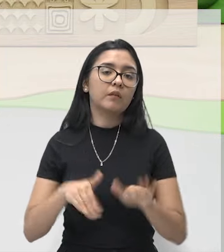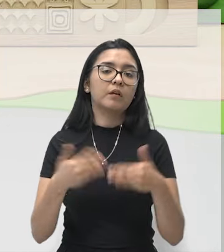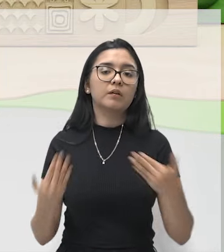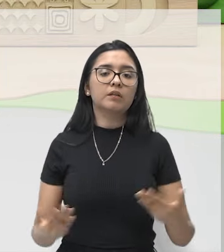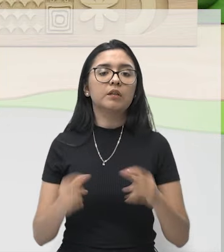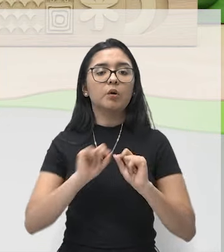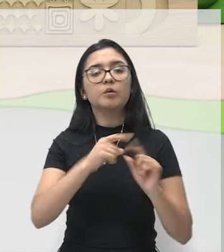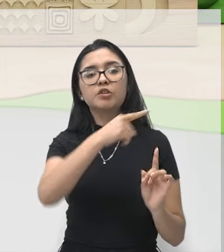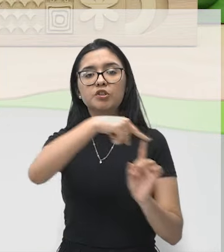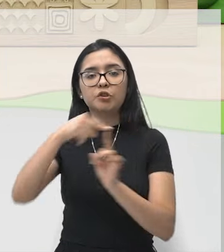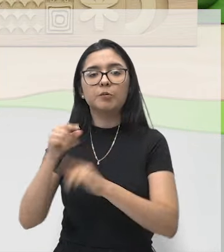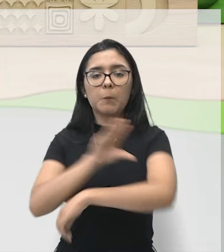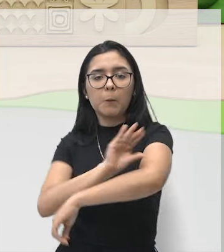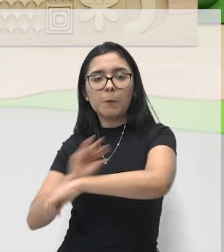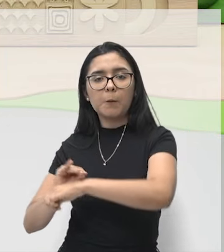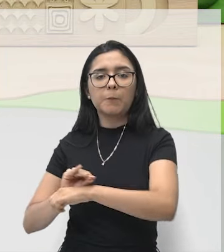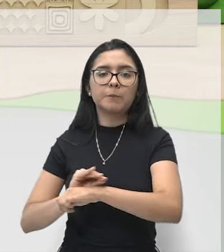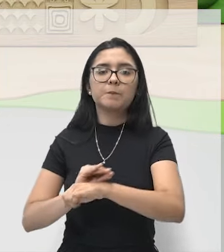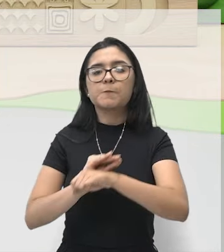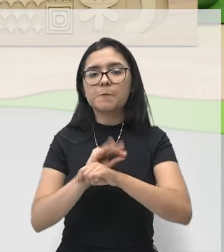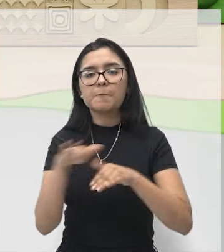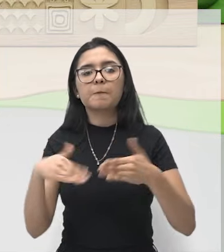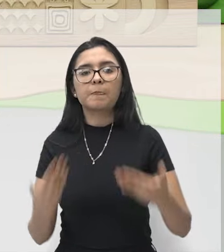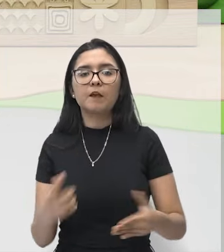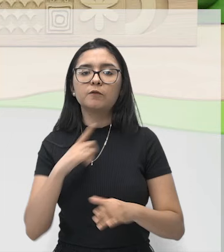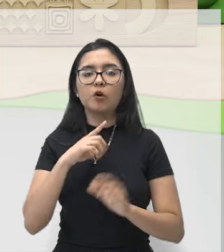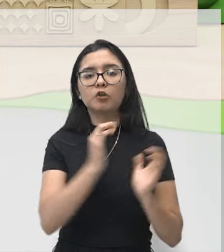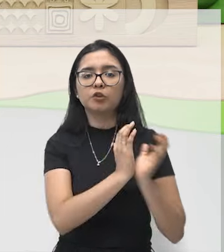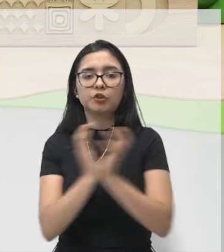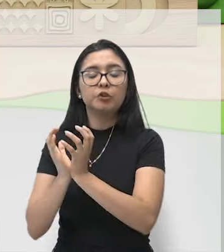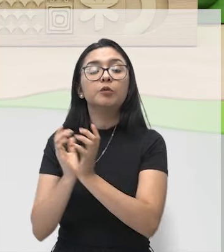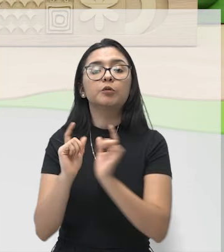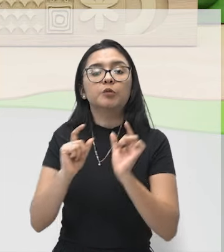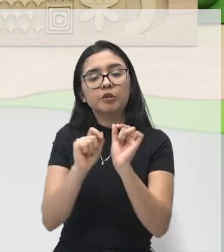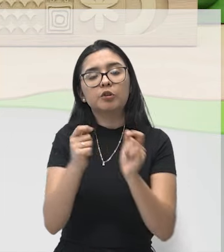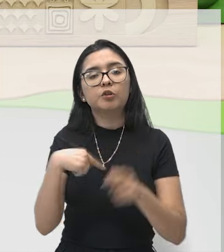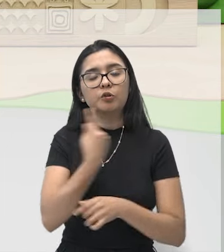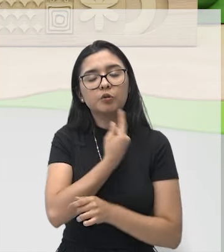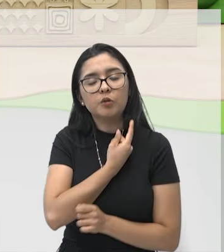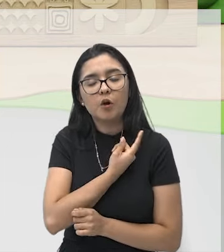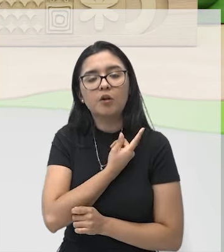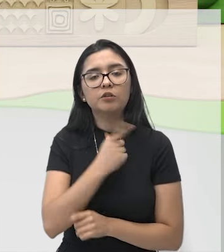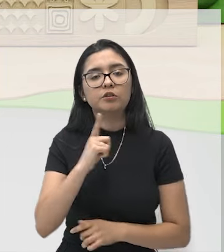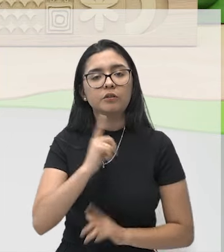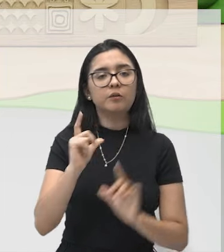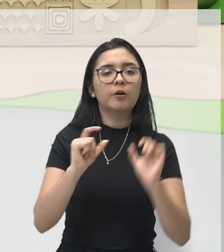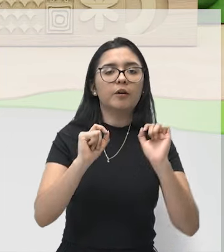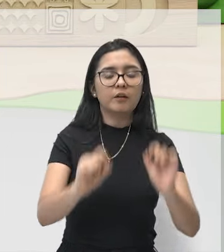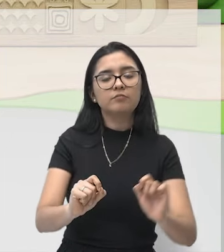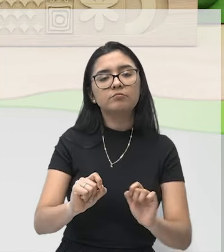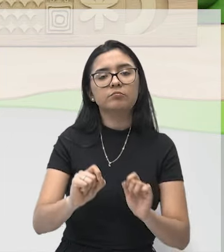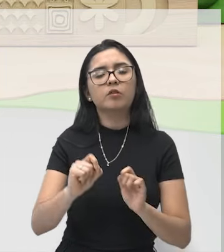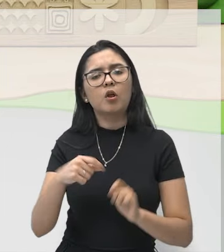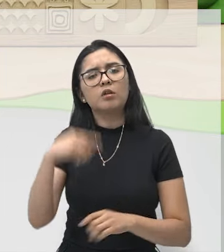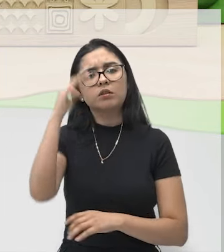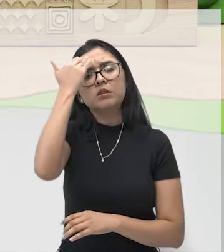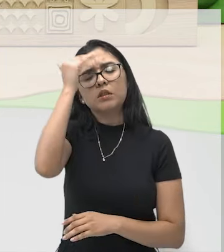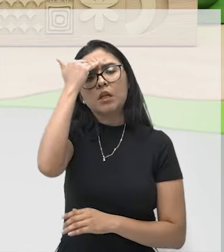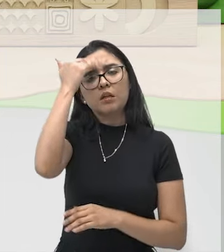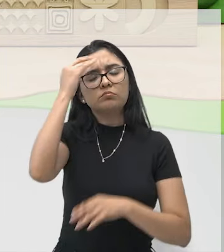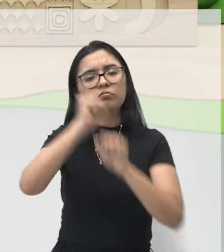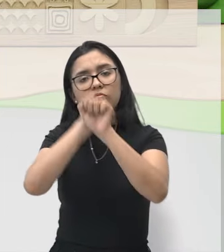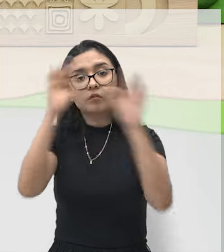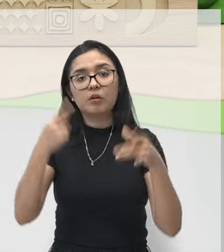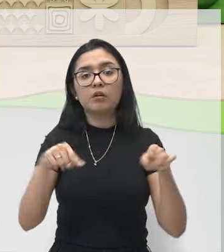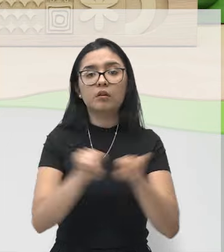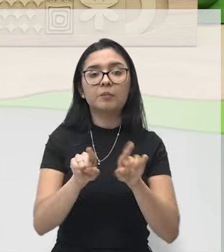esses grupos musculares, eles foram divididos para que a gente tivesse aí uma compreensão